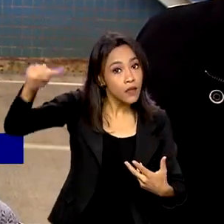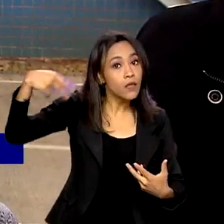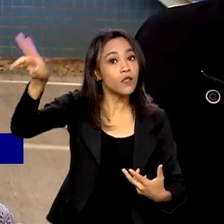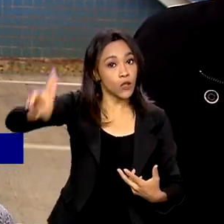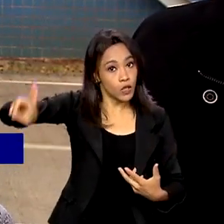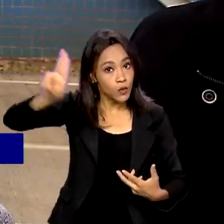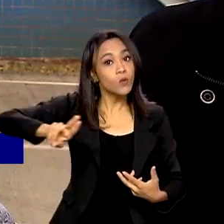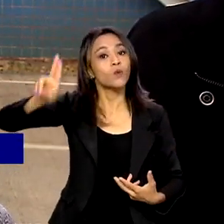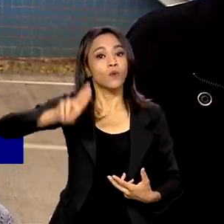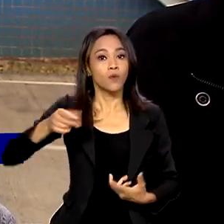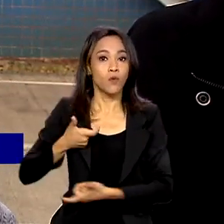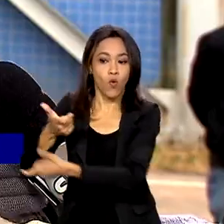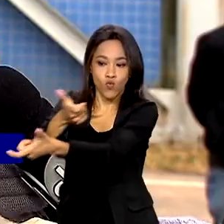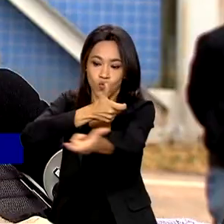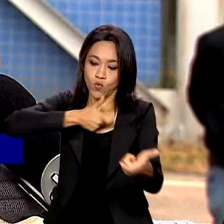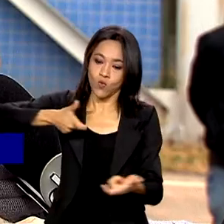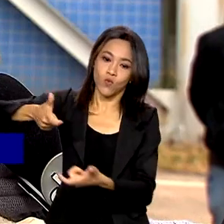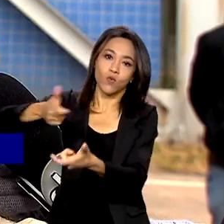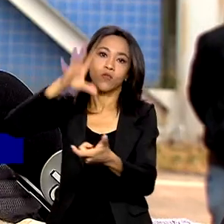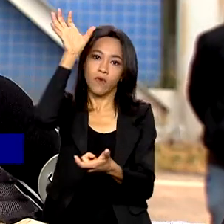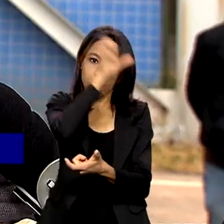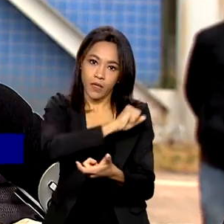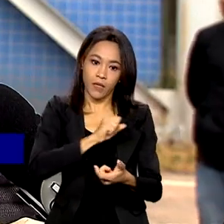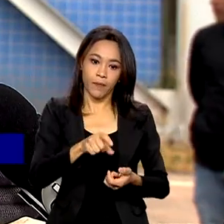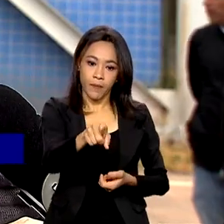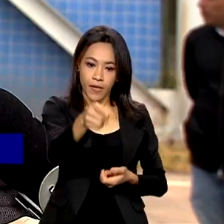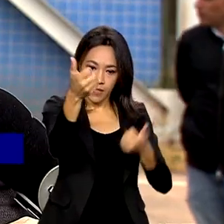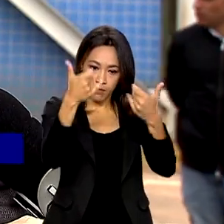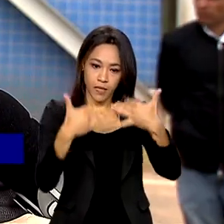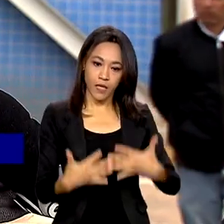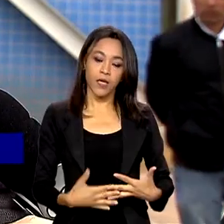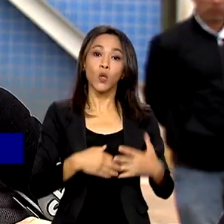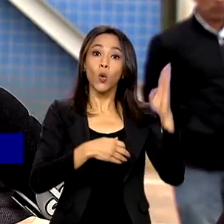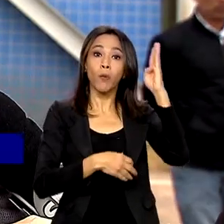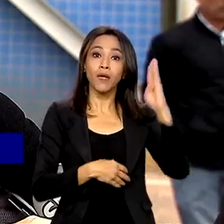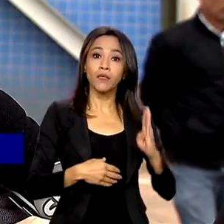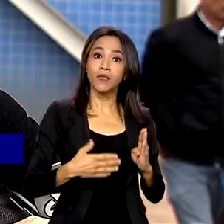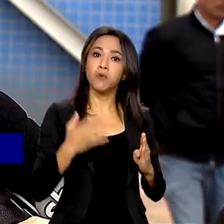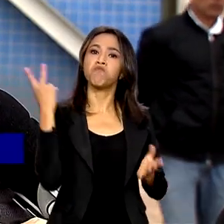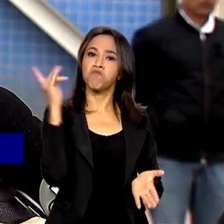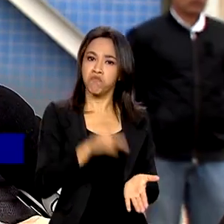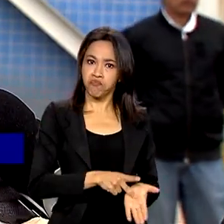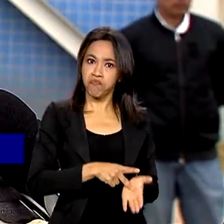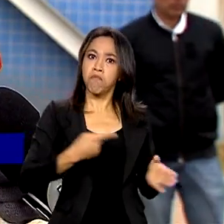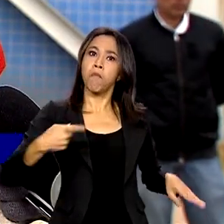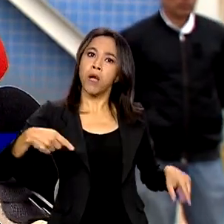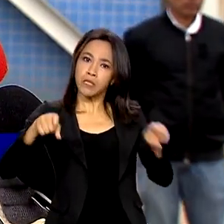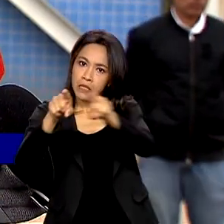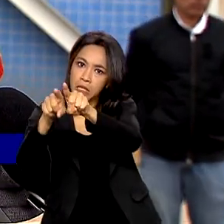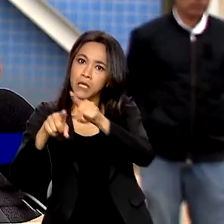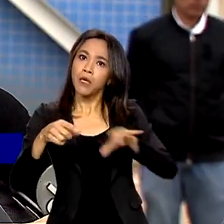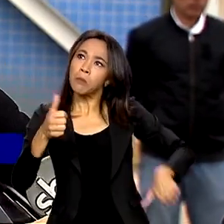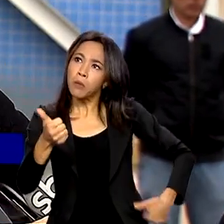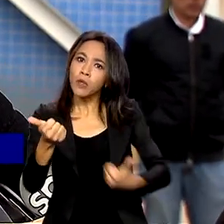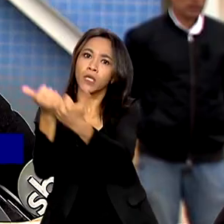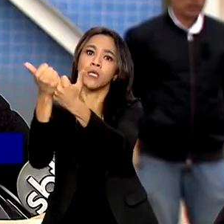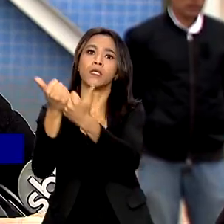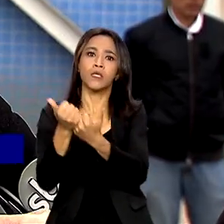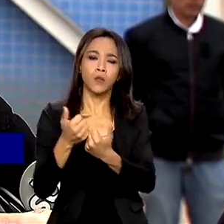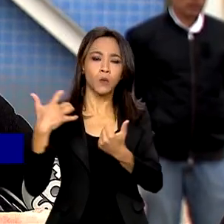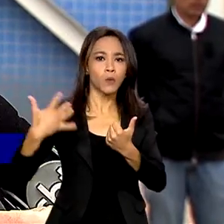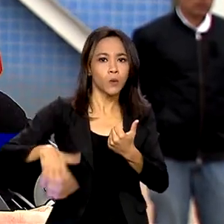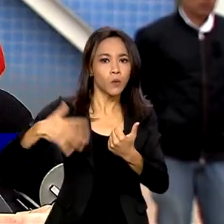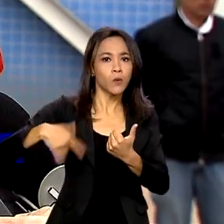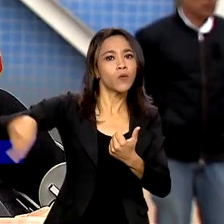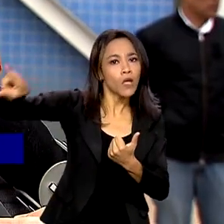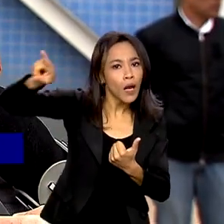utiliza no combate aos incêndios florestais. O Brasil é um verdadeiro parceiro para o Canadá, está ajudando em um momento de